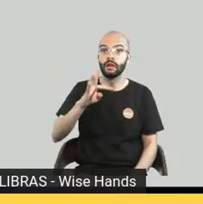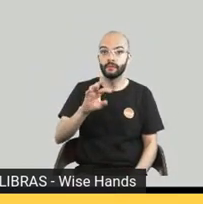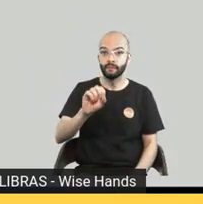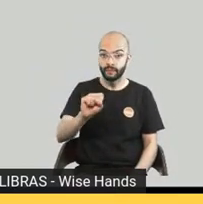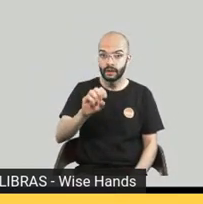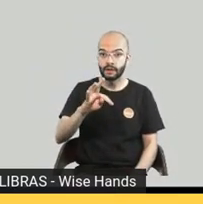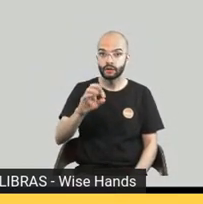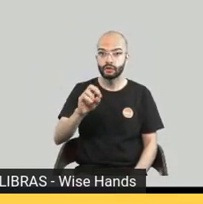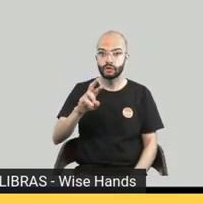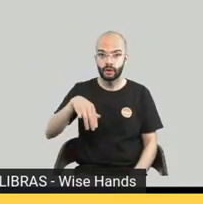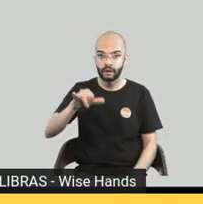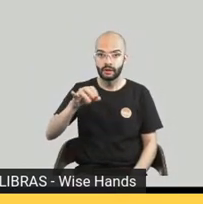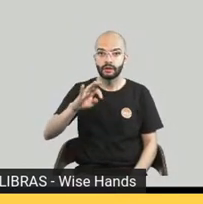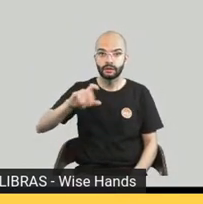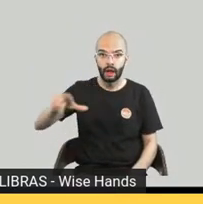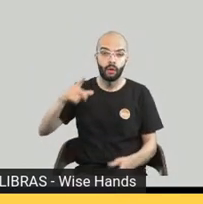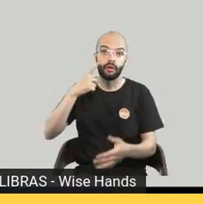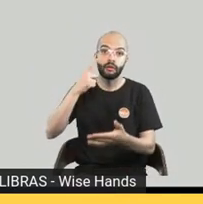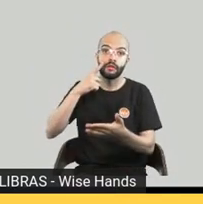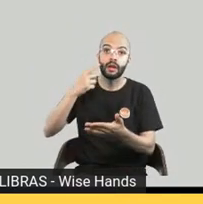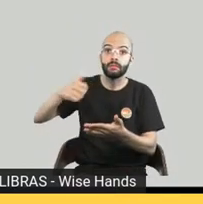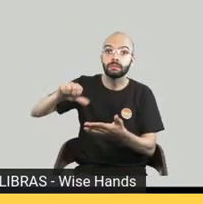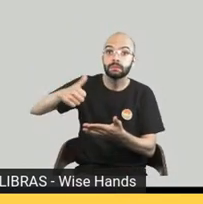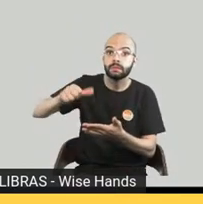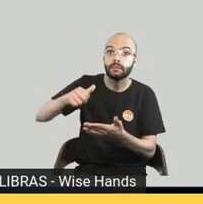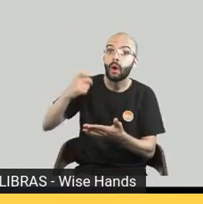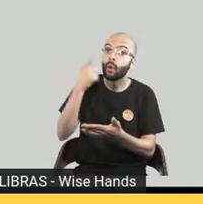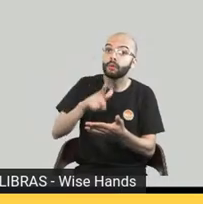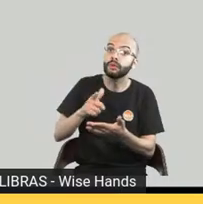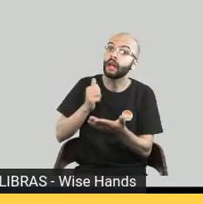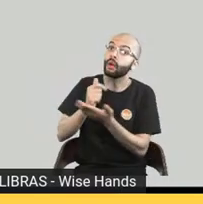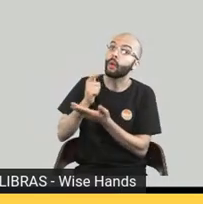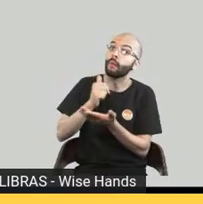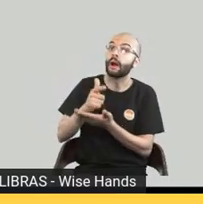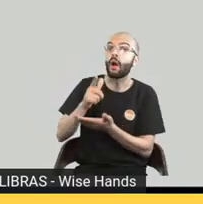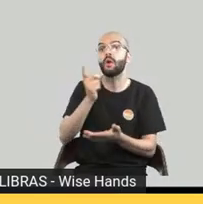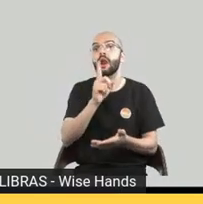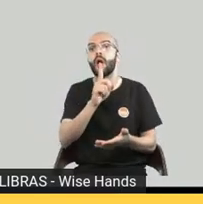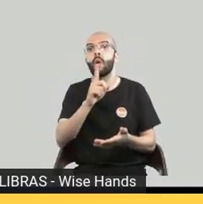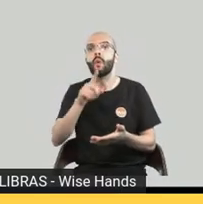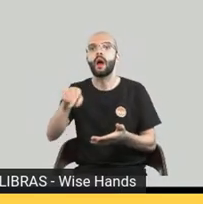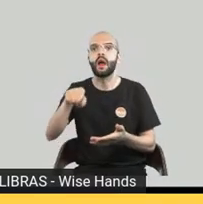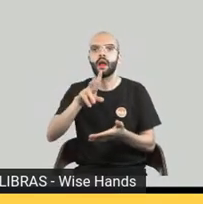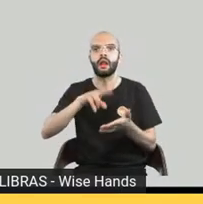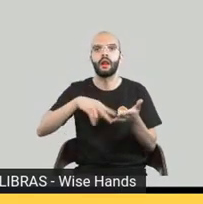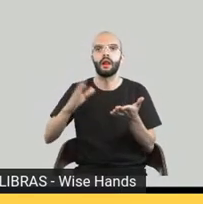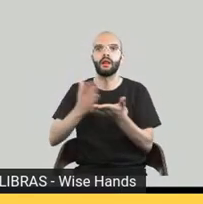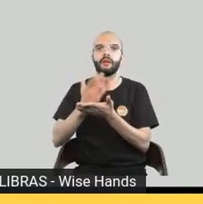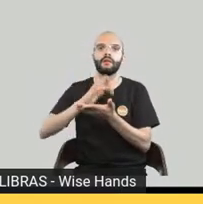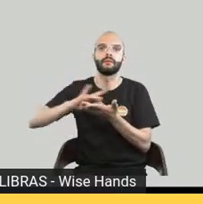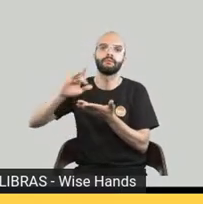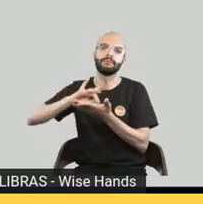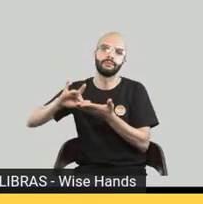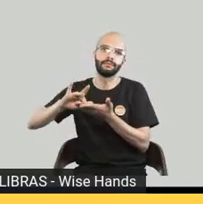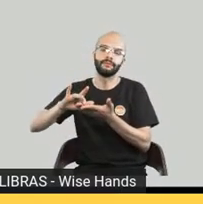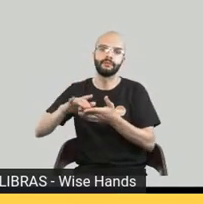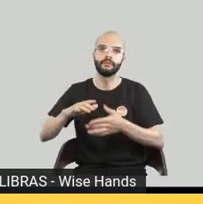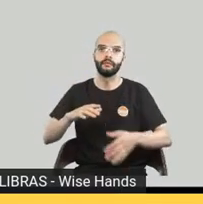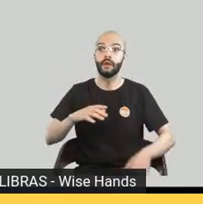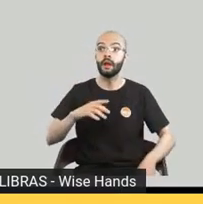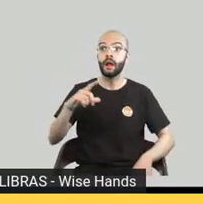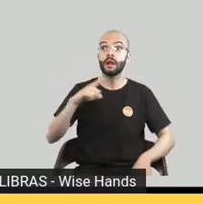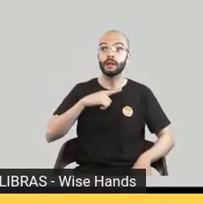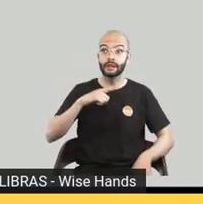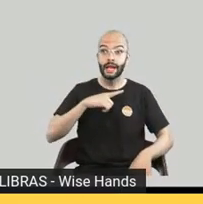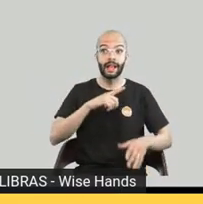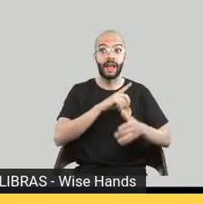catálogo. Legal. Bom, eu tenho várias perguntas que eu tinha feito mas o público aqui ele está animado